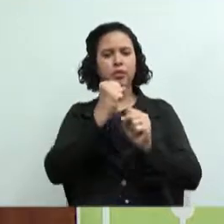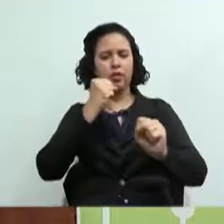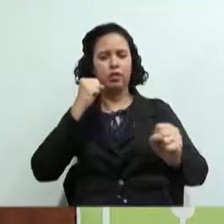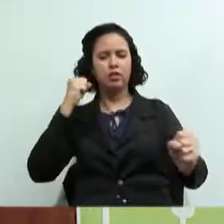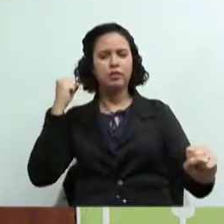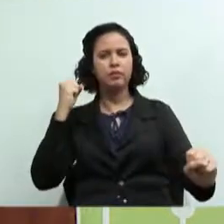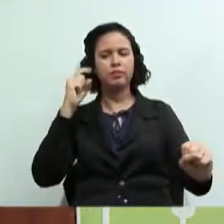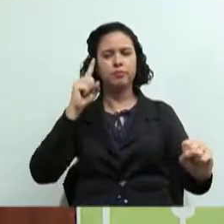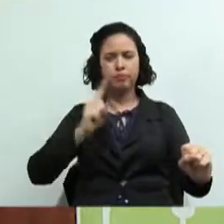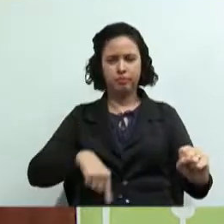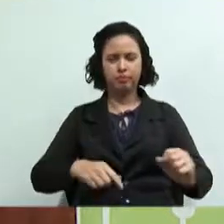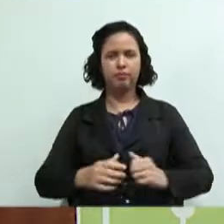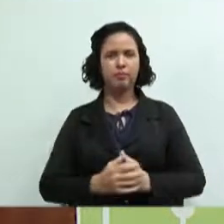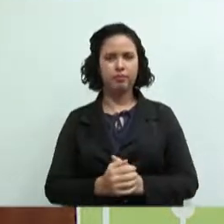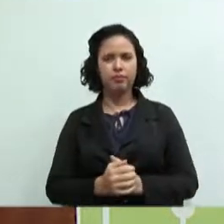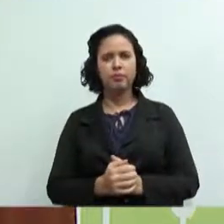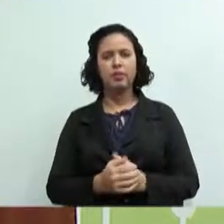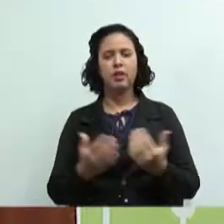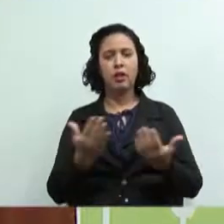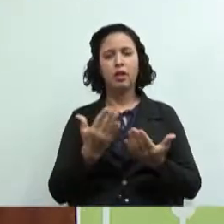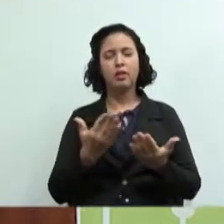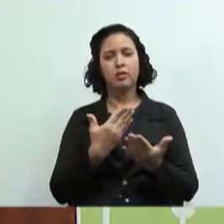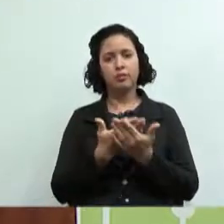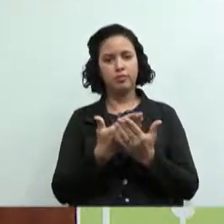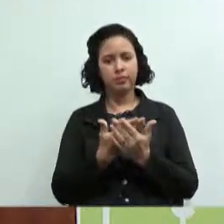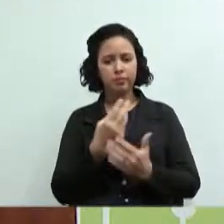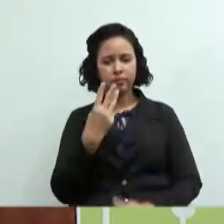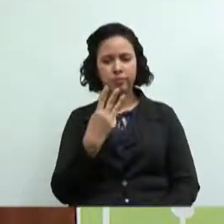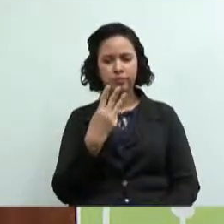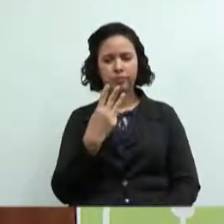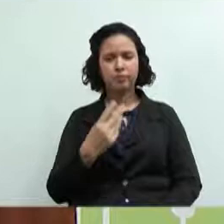continental. Vamos para a nossa aula 3.